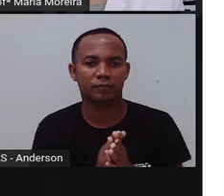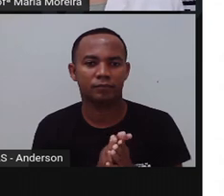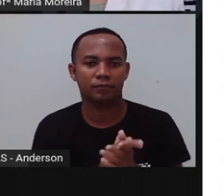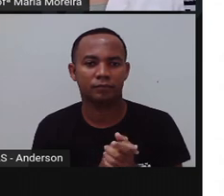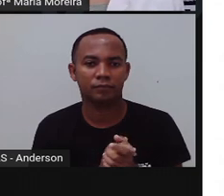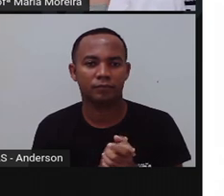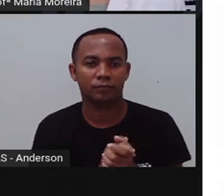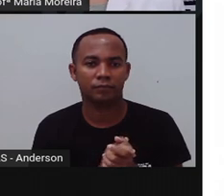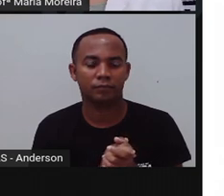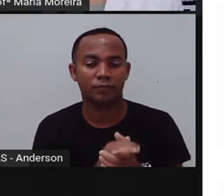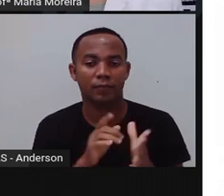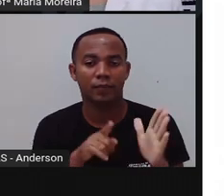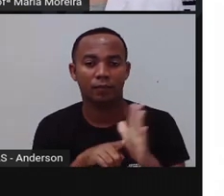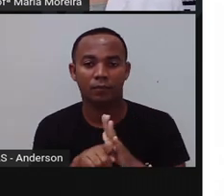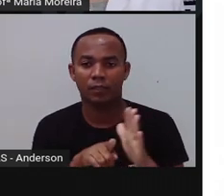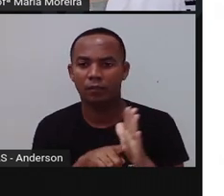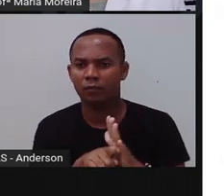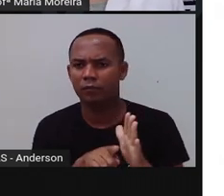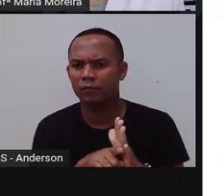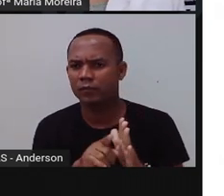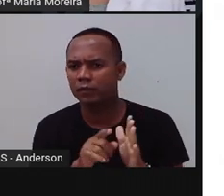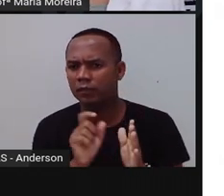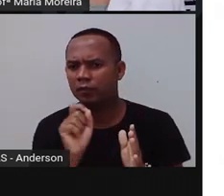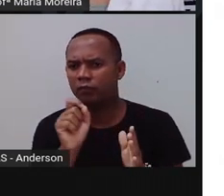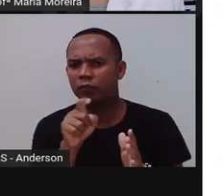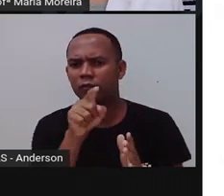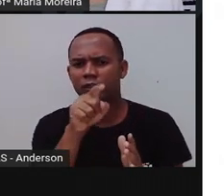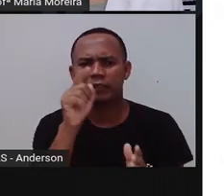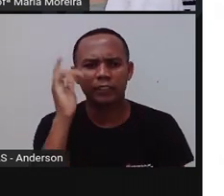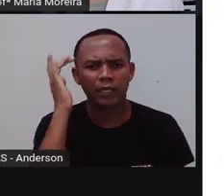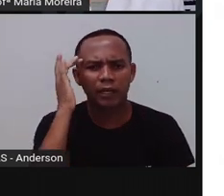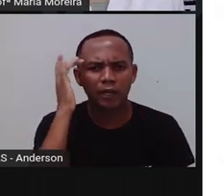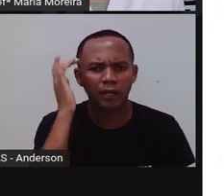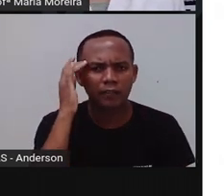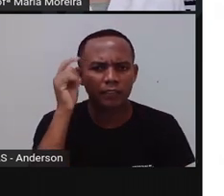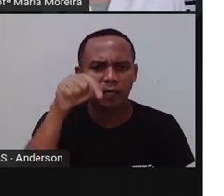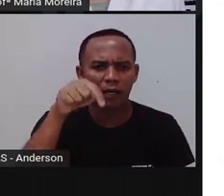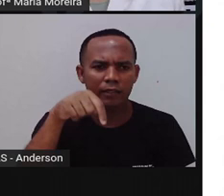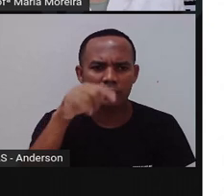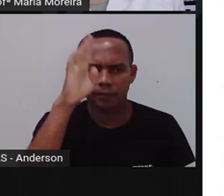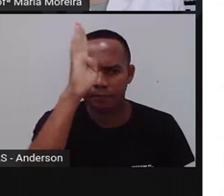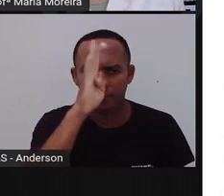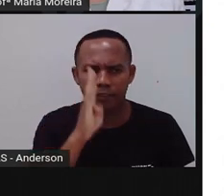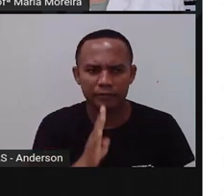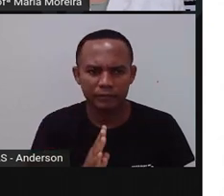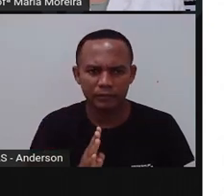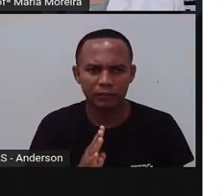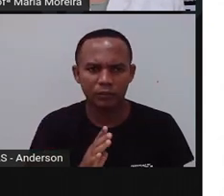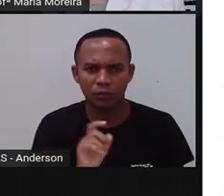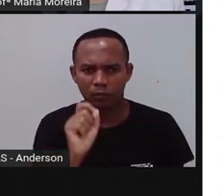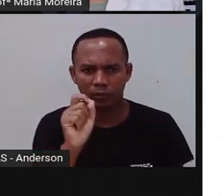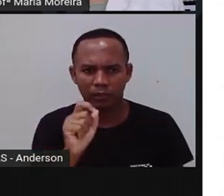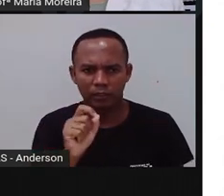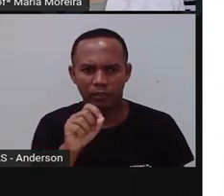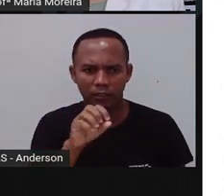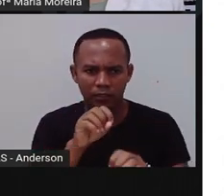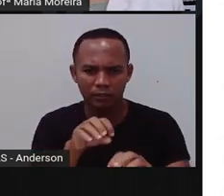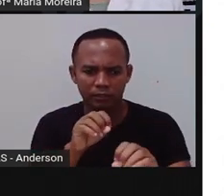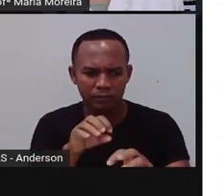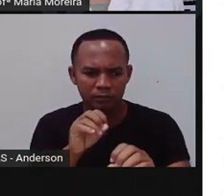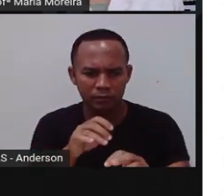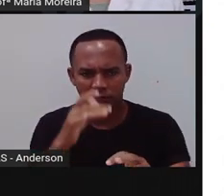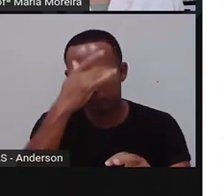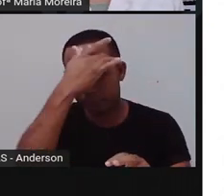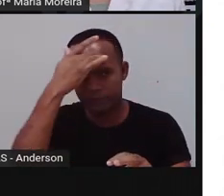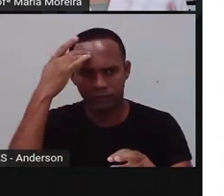a minha última pergunta aqui para vocês. Você acha que no Brasil o direito à educação, ele é respeitado? A